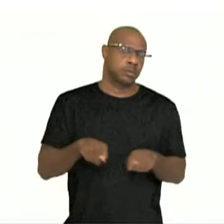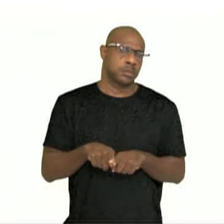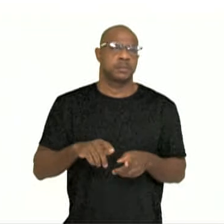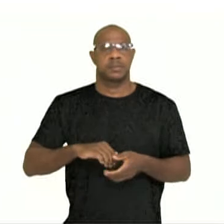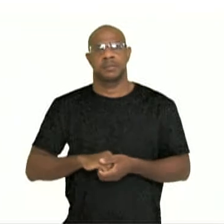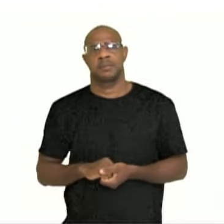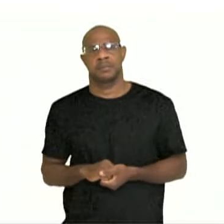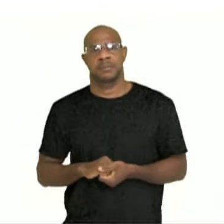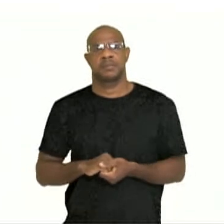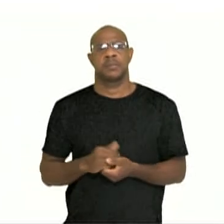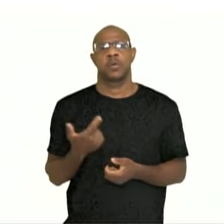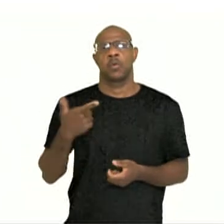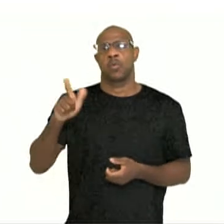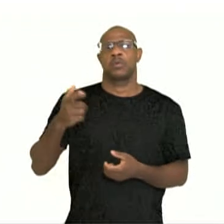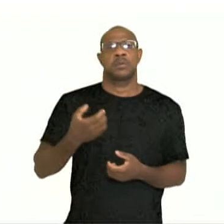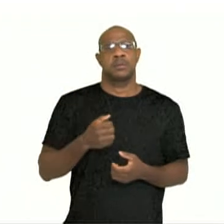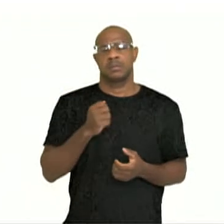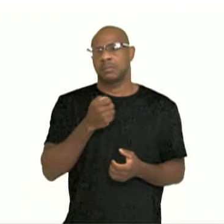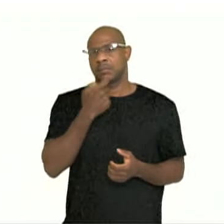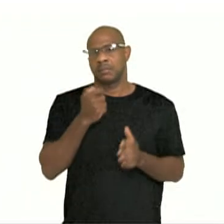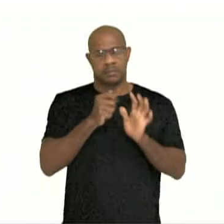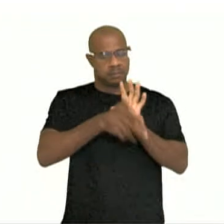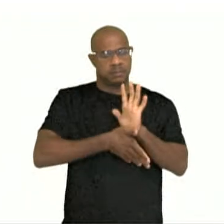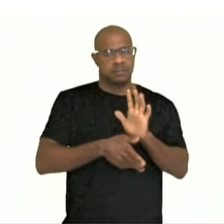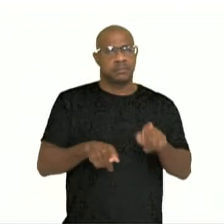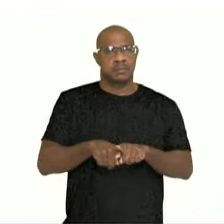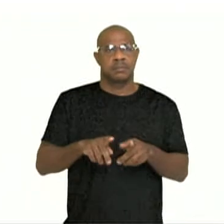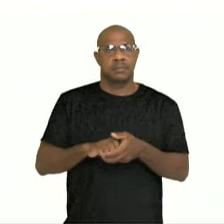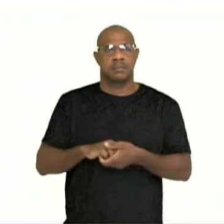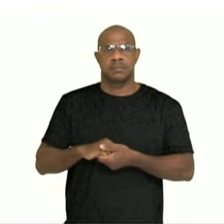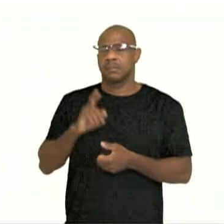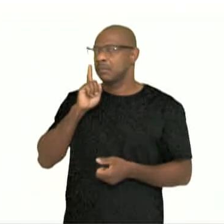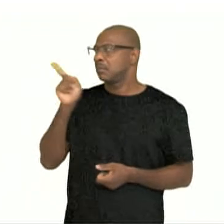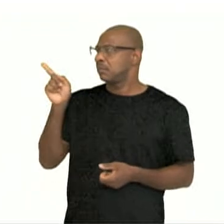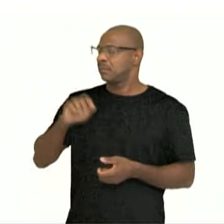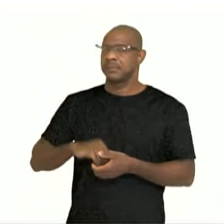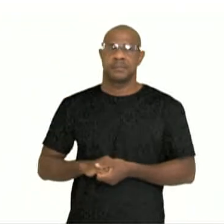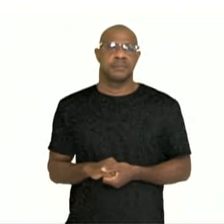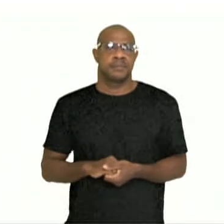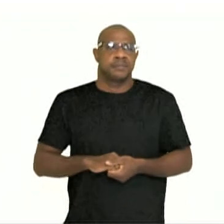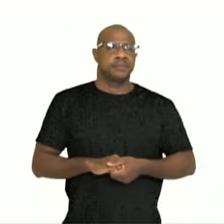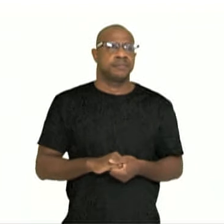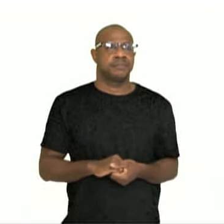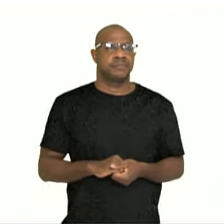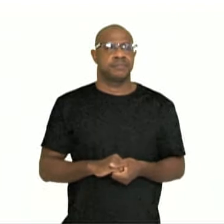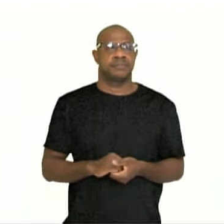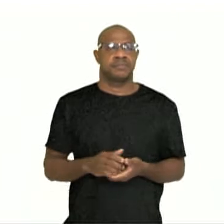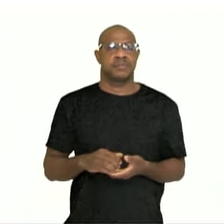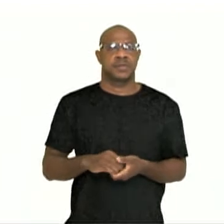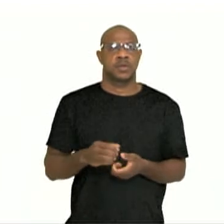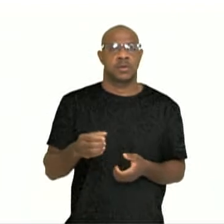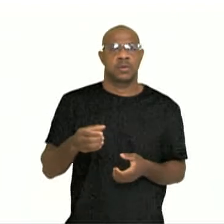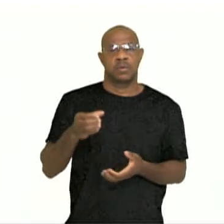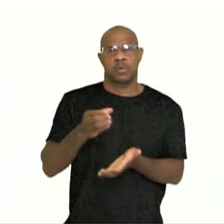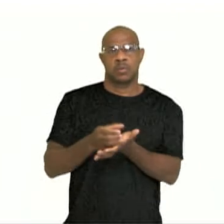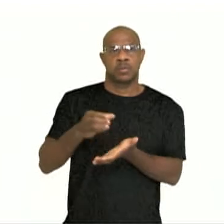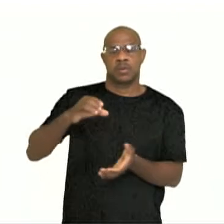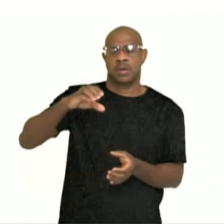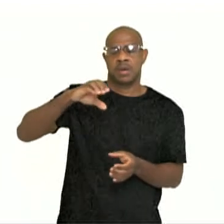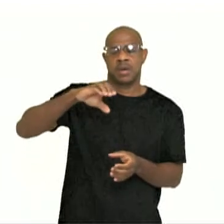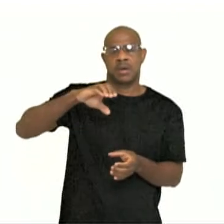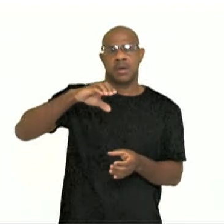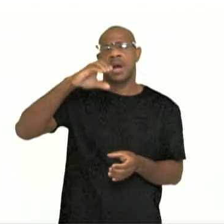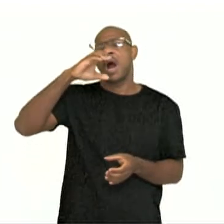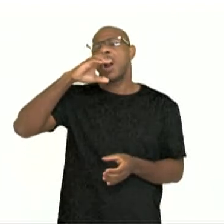Outras expressões. Algar-se em um baço de água. Se afogar em um copo de água. Dar-lhe muita